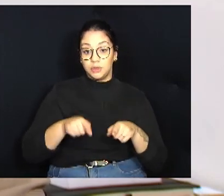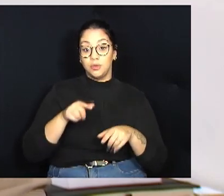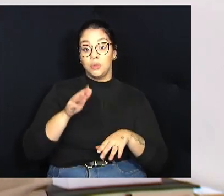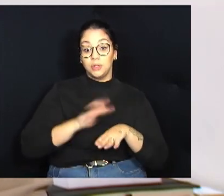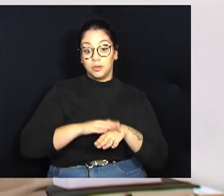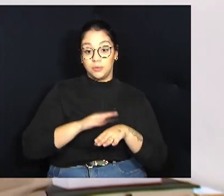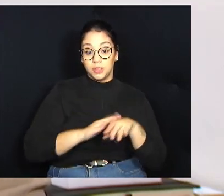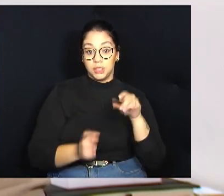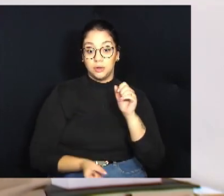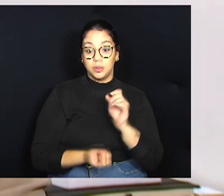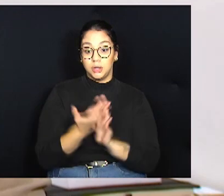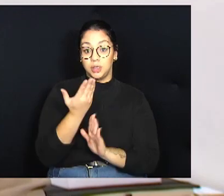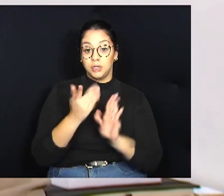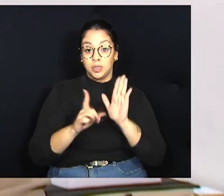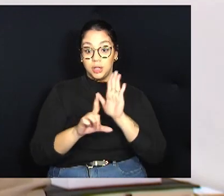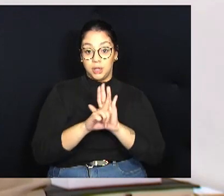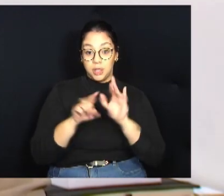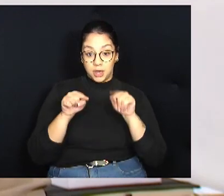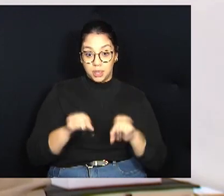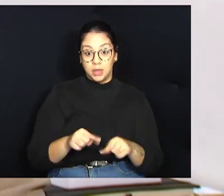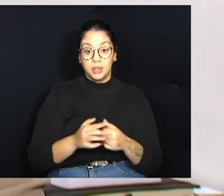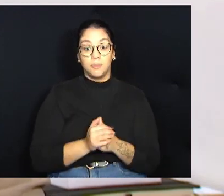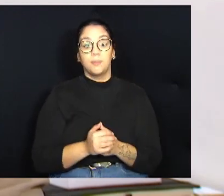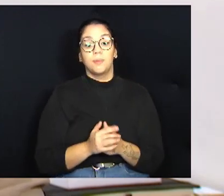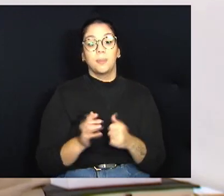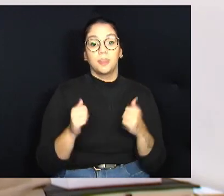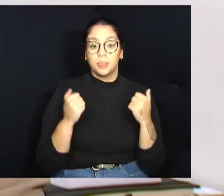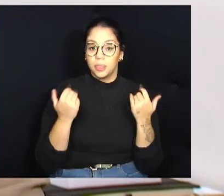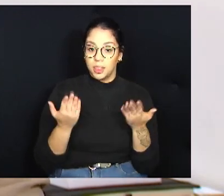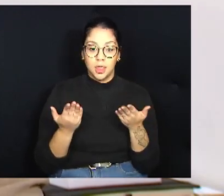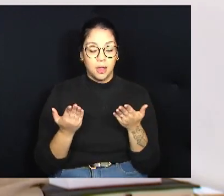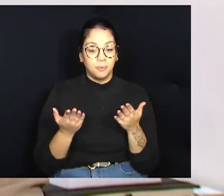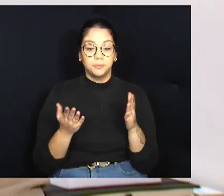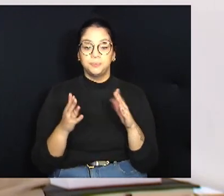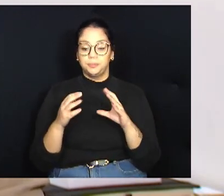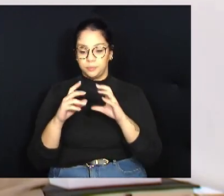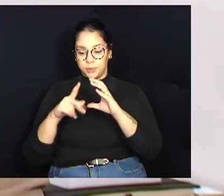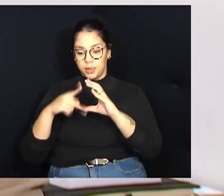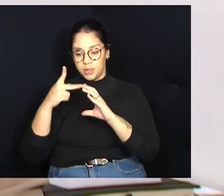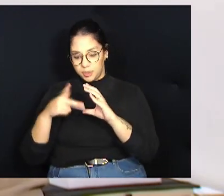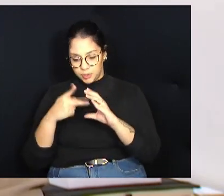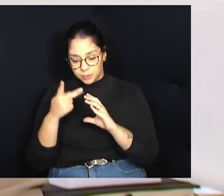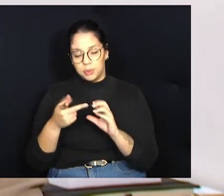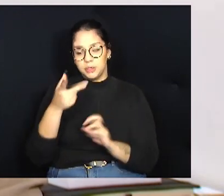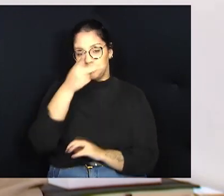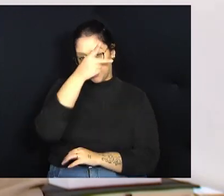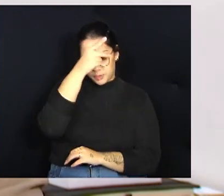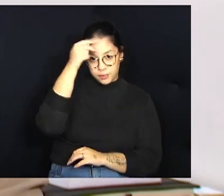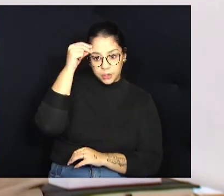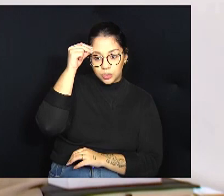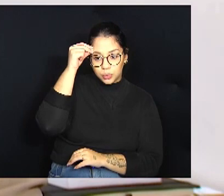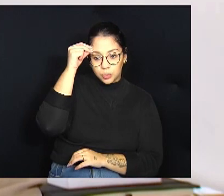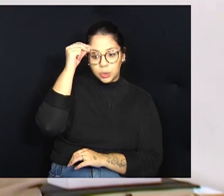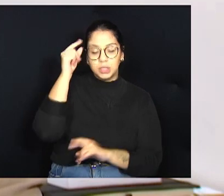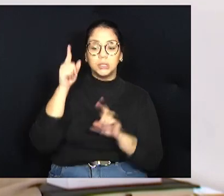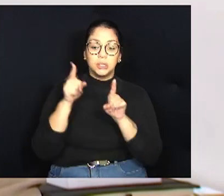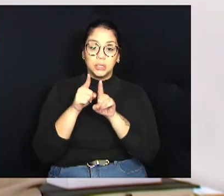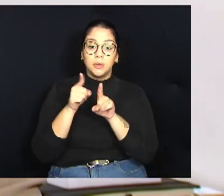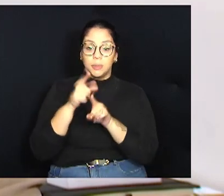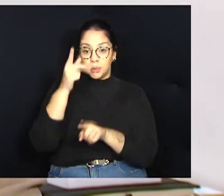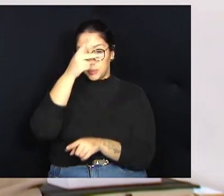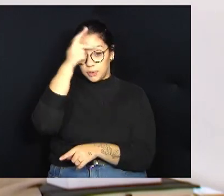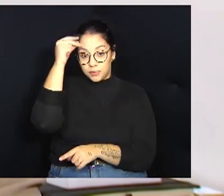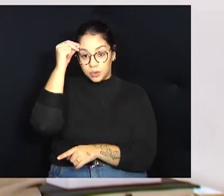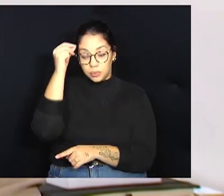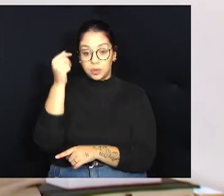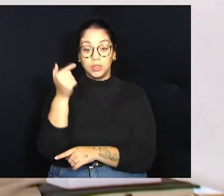implementação dessa lei aqui. Então, câmaras municipais, prefeituras, às vezes, inclusive até de outros estados,